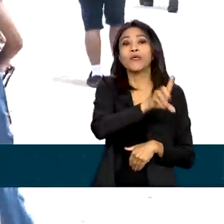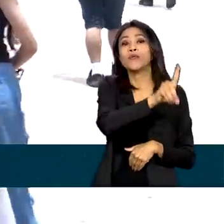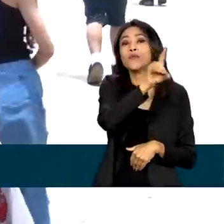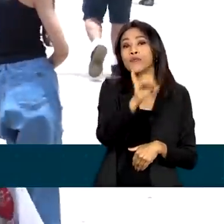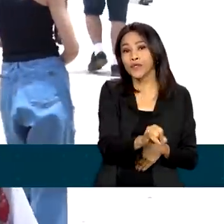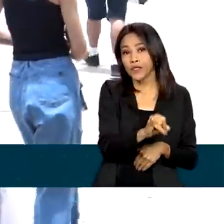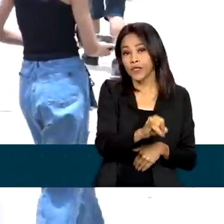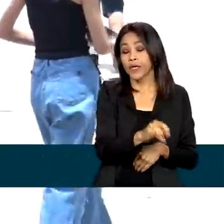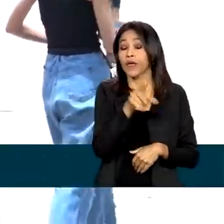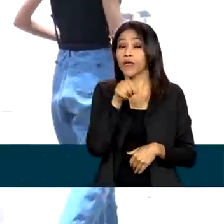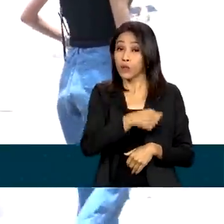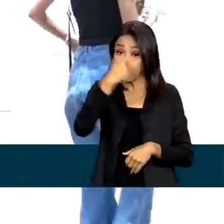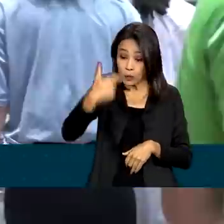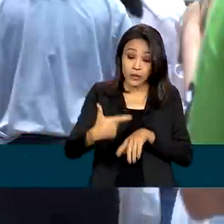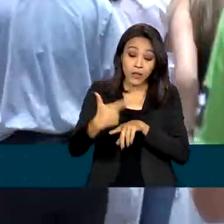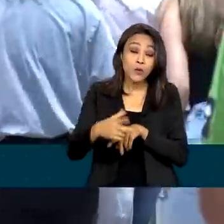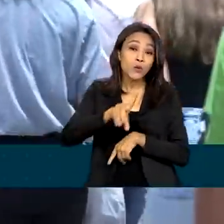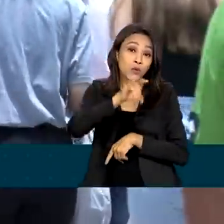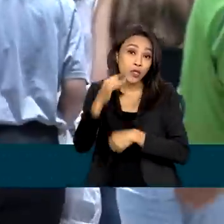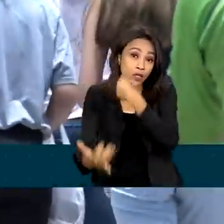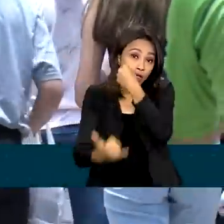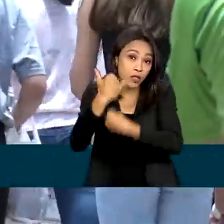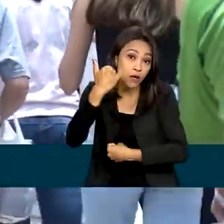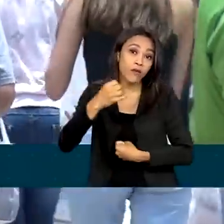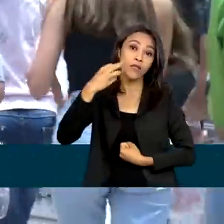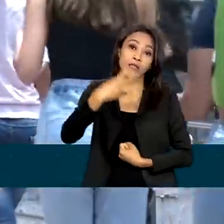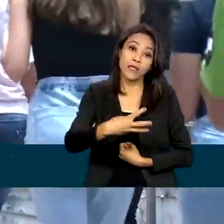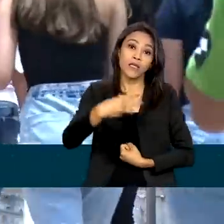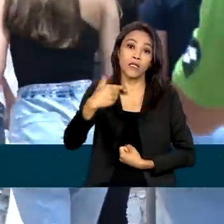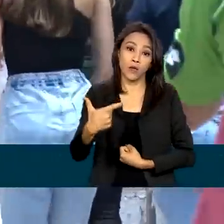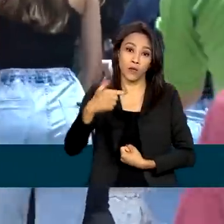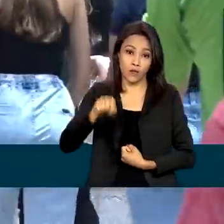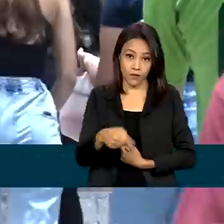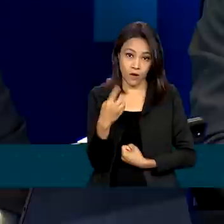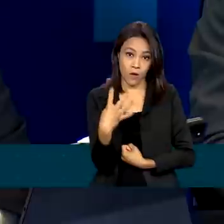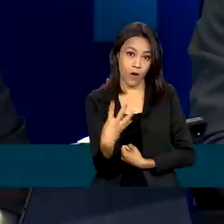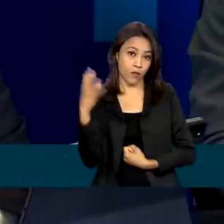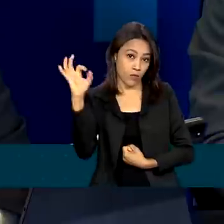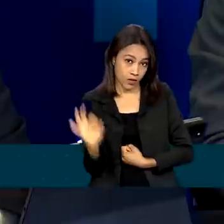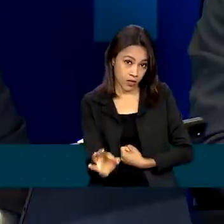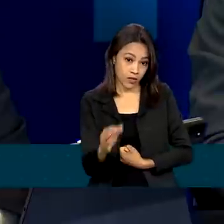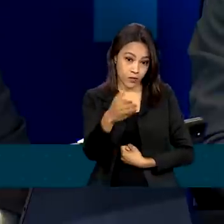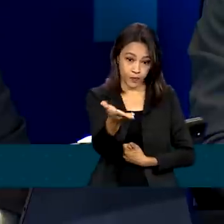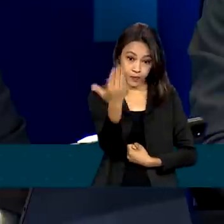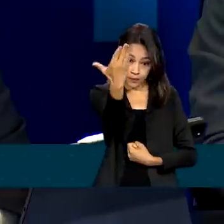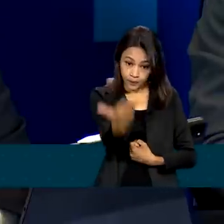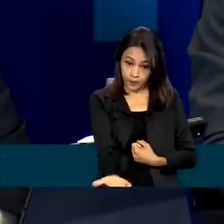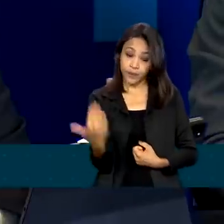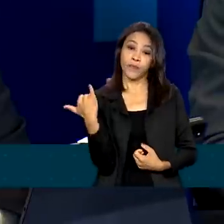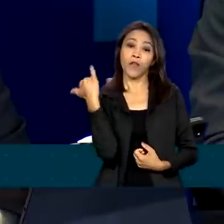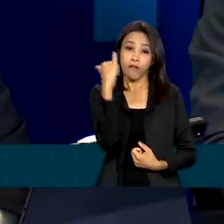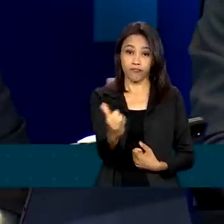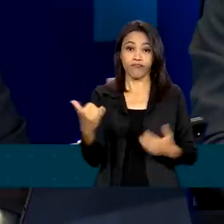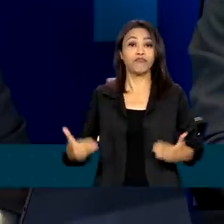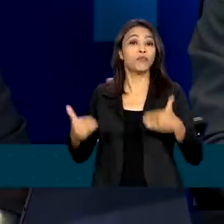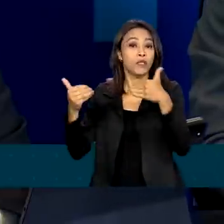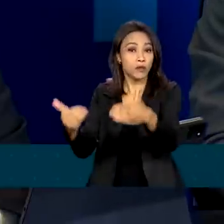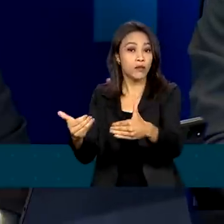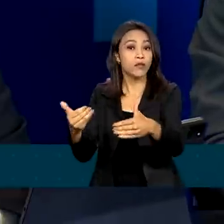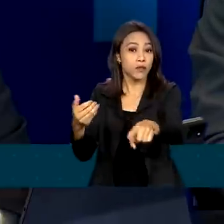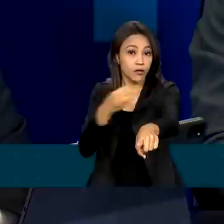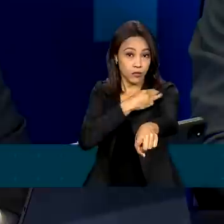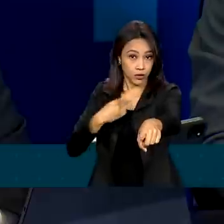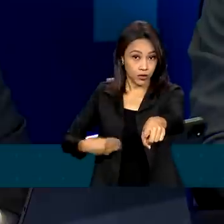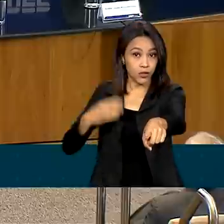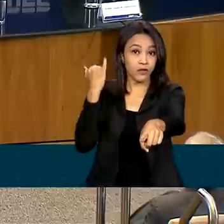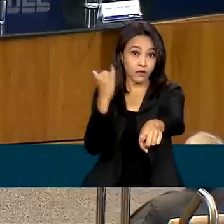A abstenção no segundo dia foi de 32,4%. Segundo o ministro da Educação, as taxas